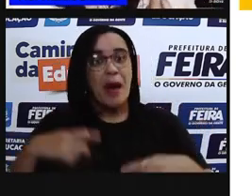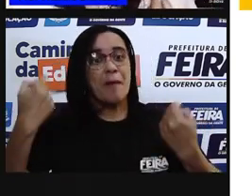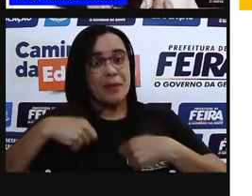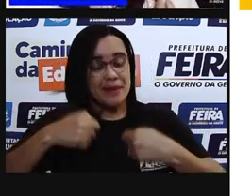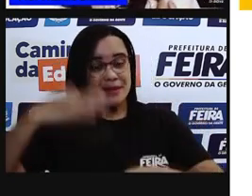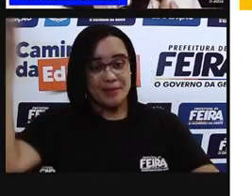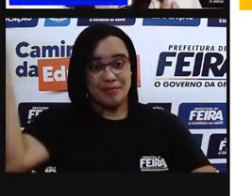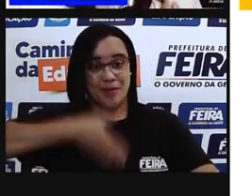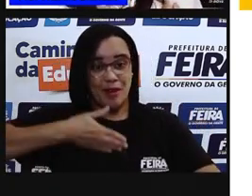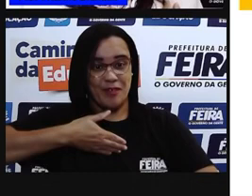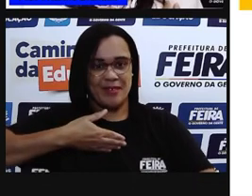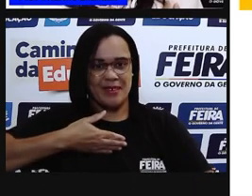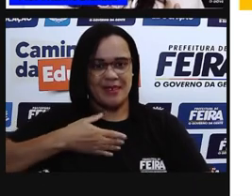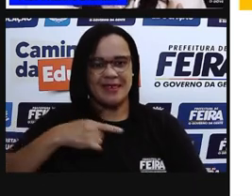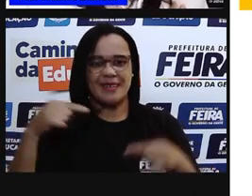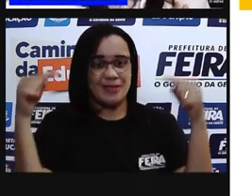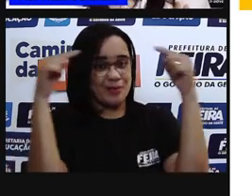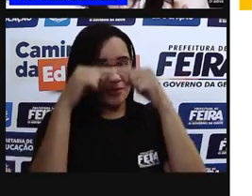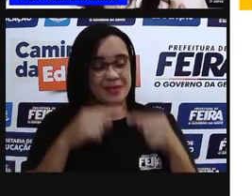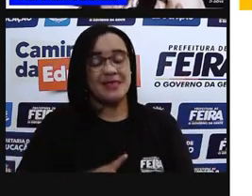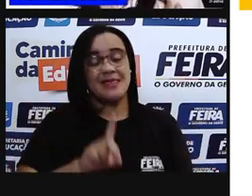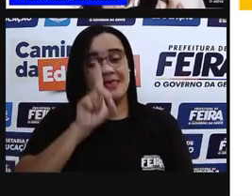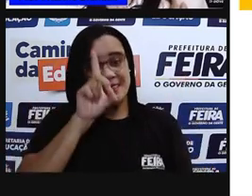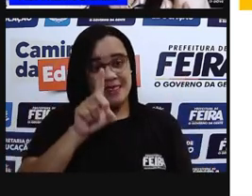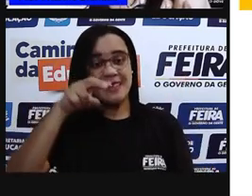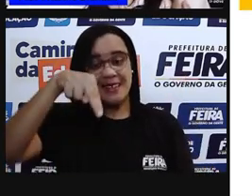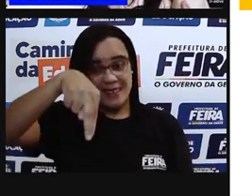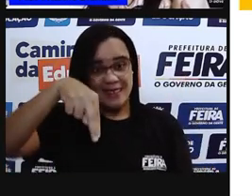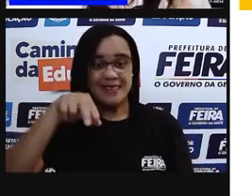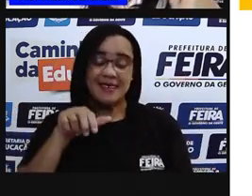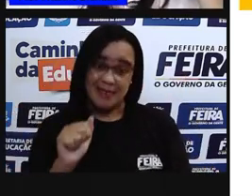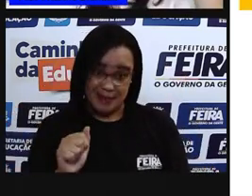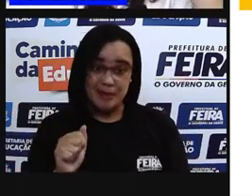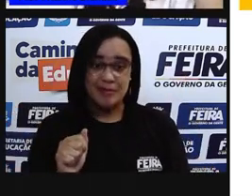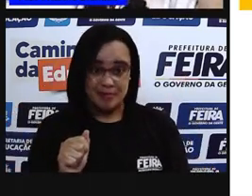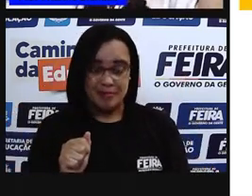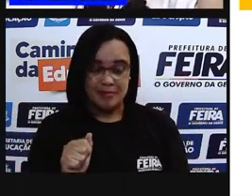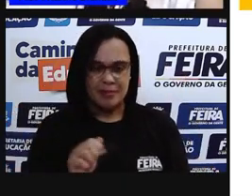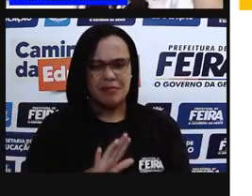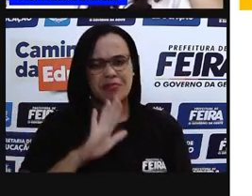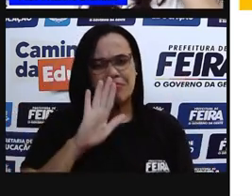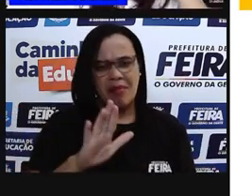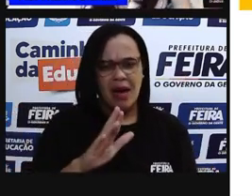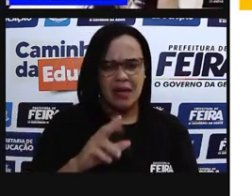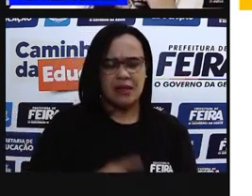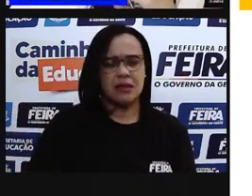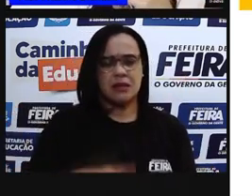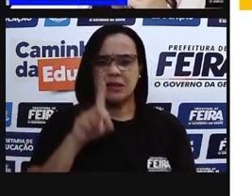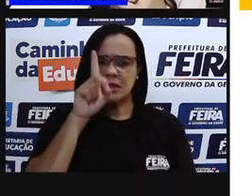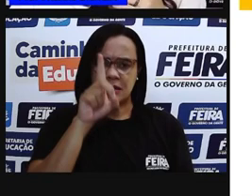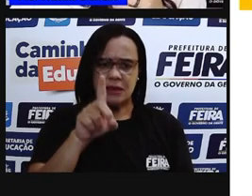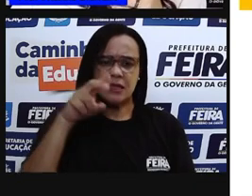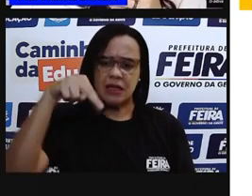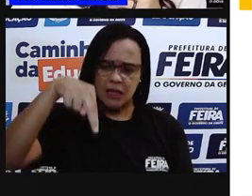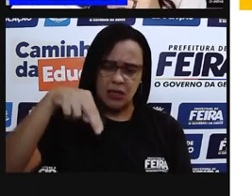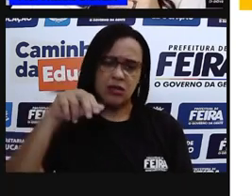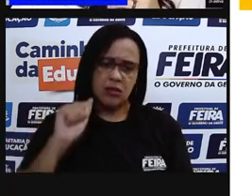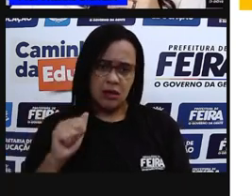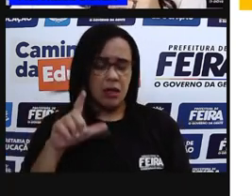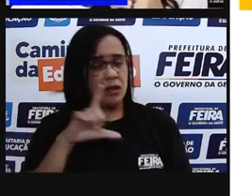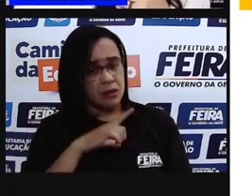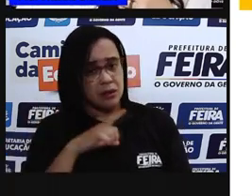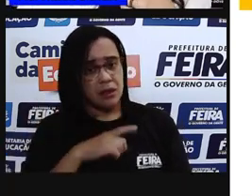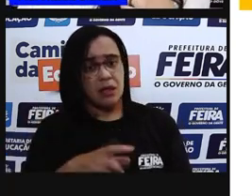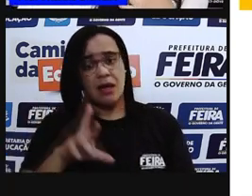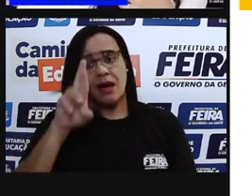também o RNA. Pró, e qual é a diferença? Vocês estão vendo aí que essa fita azul,